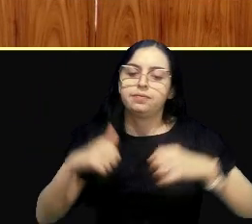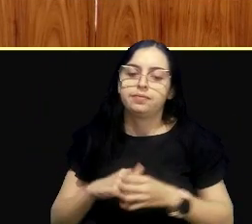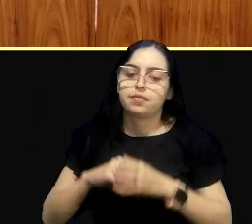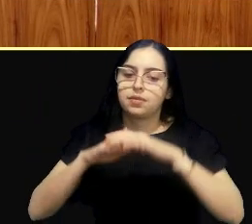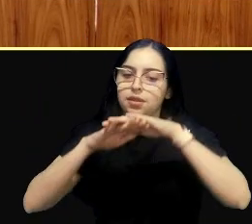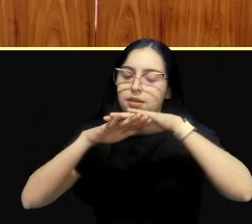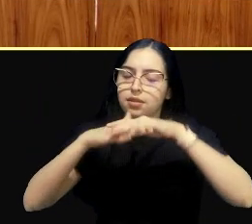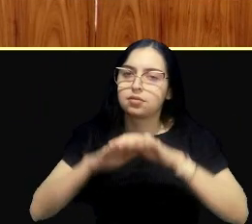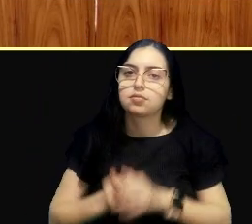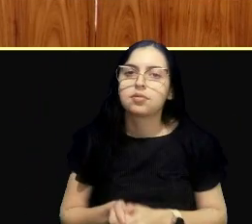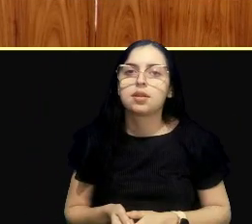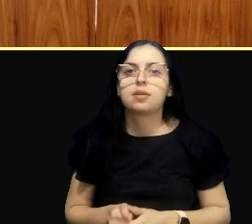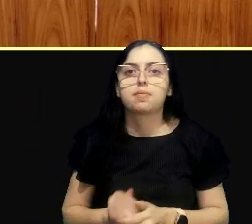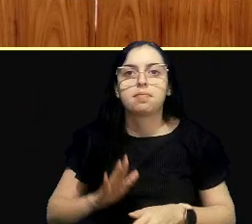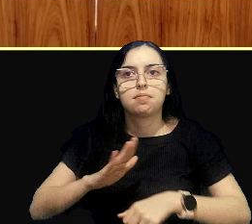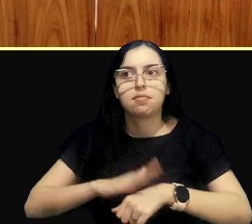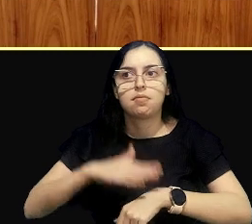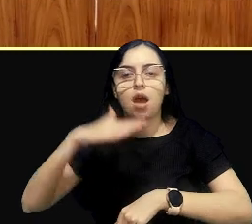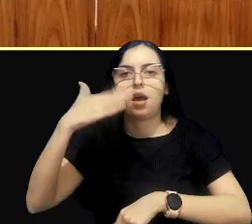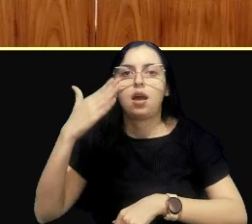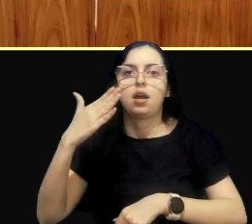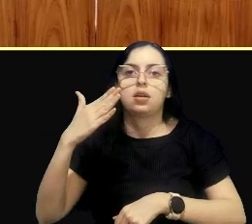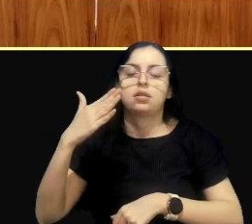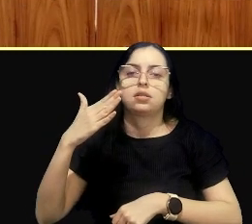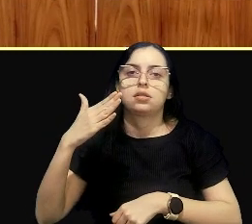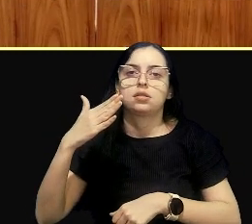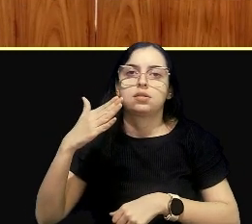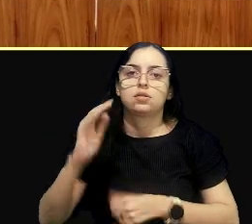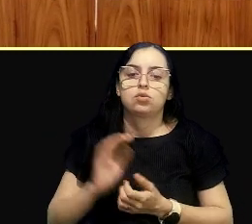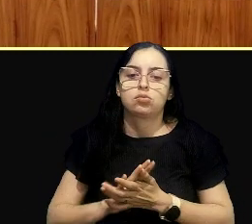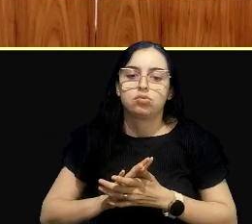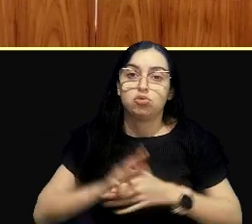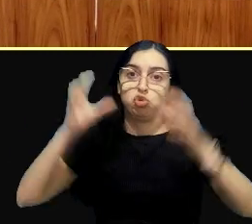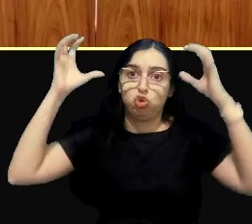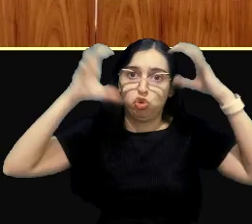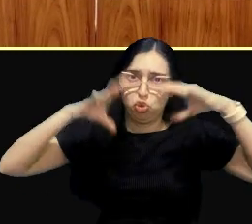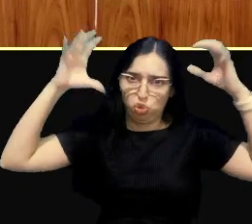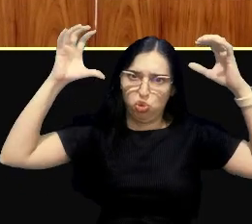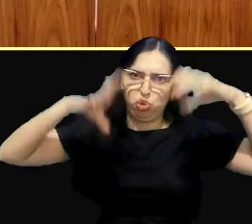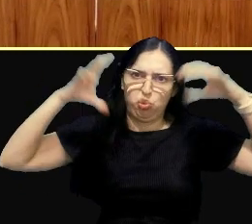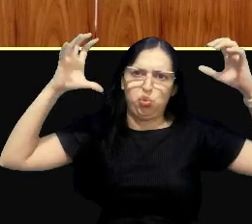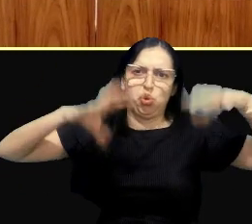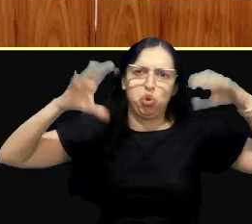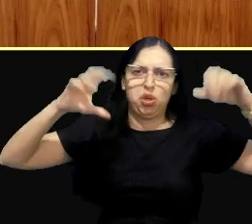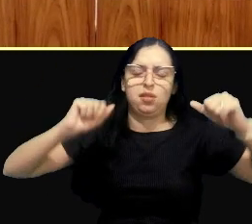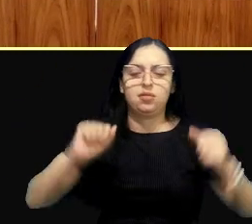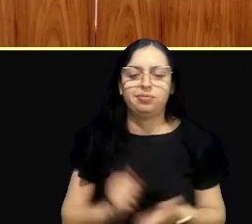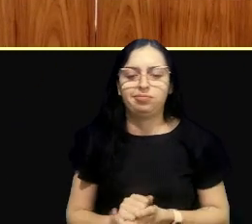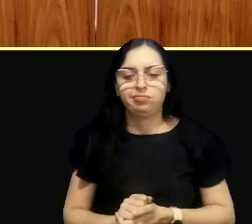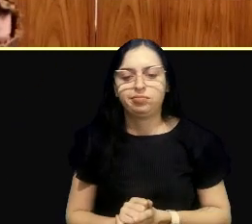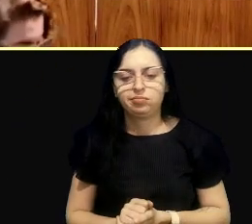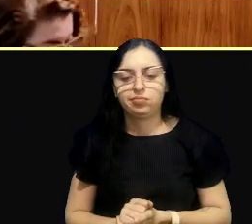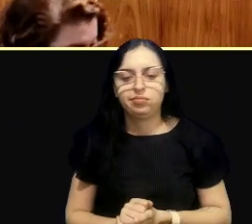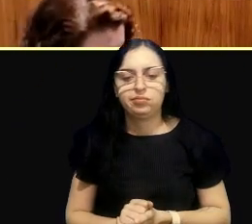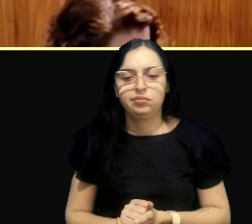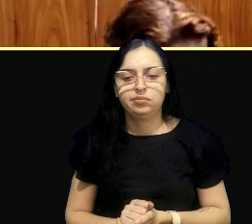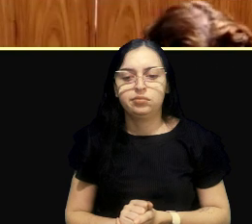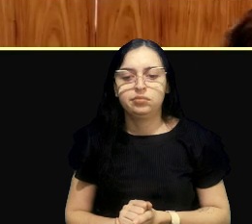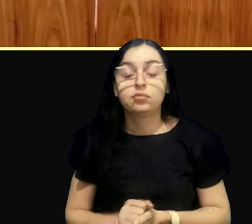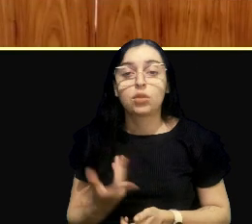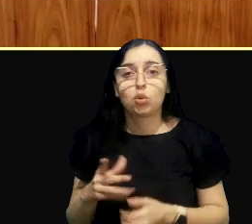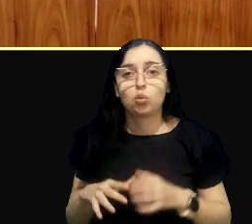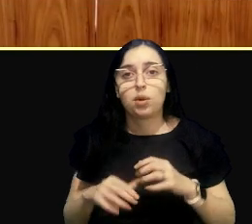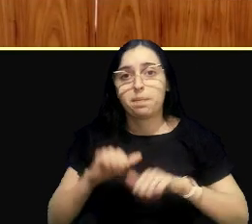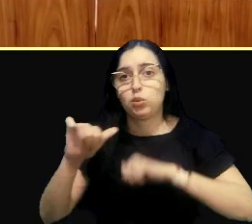cada vez mais, assim, com um volume maior, em condições aí, em função das nossas condições